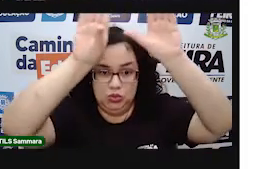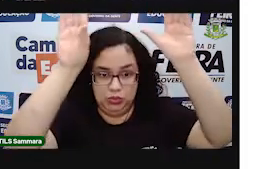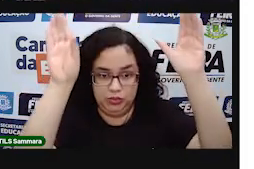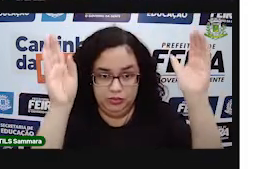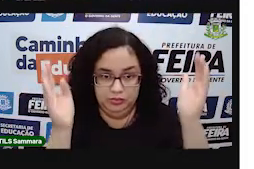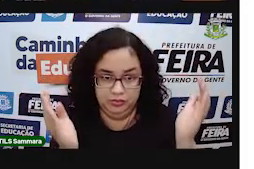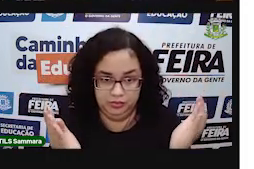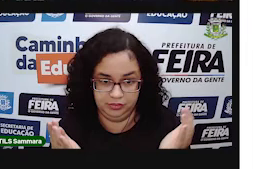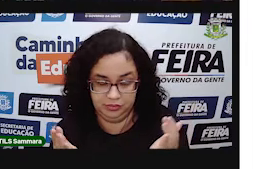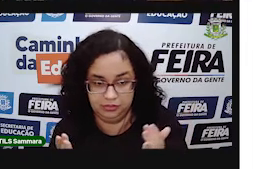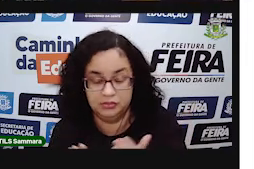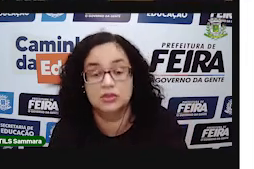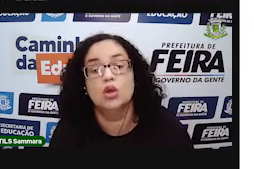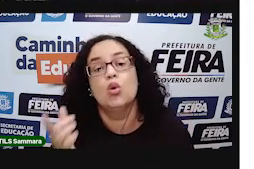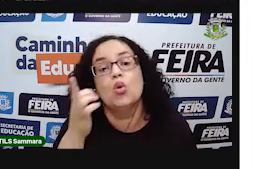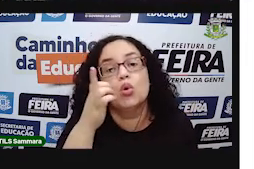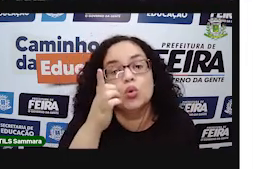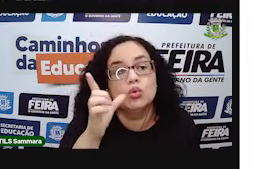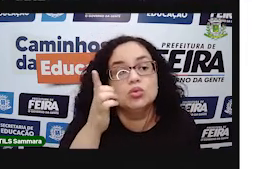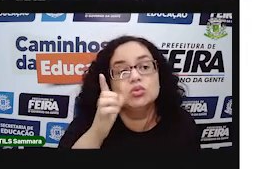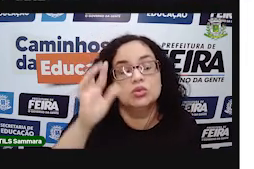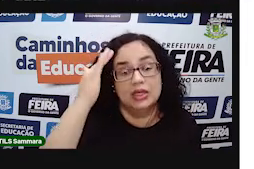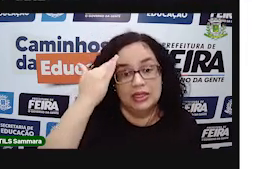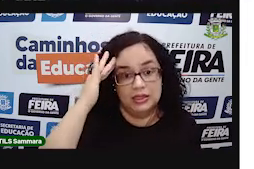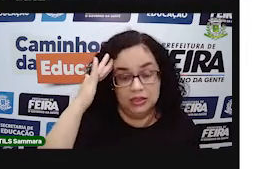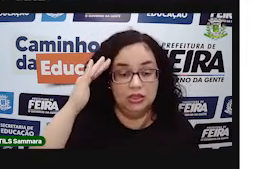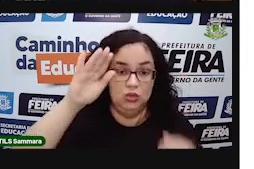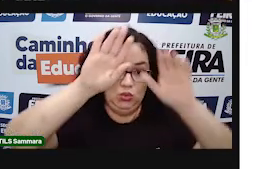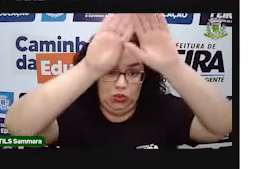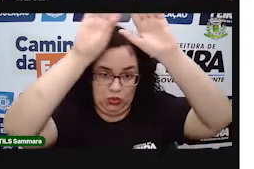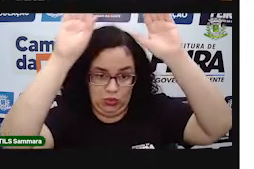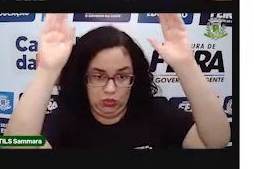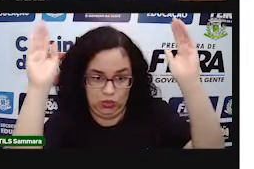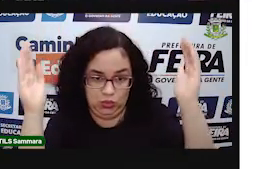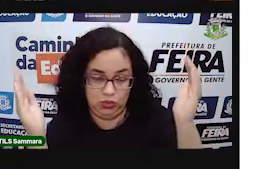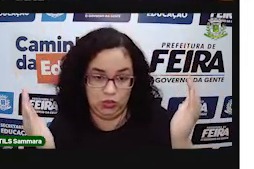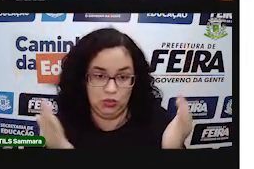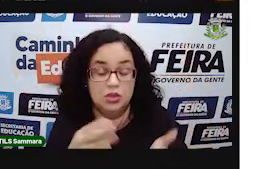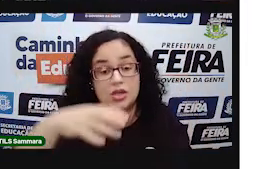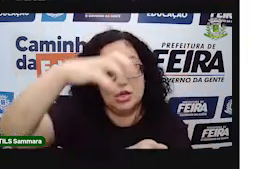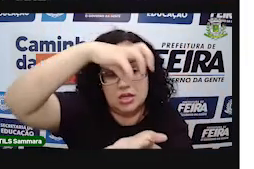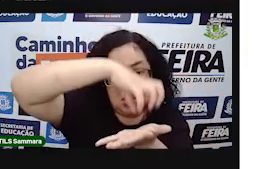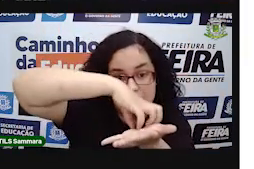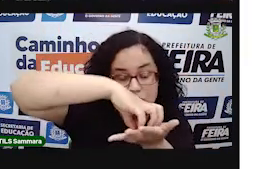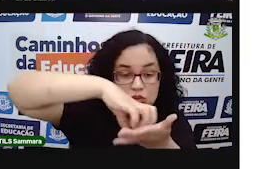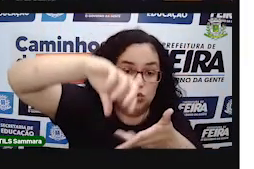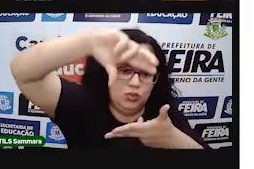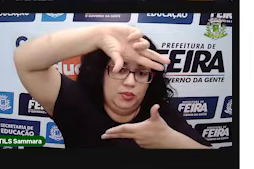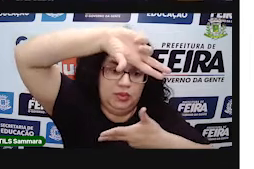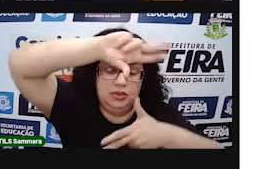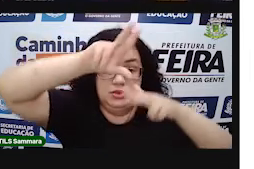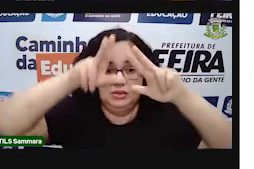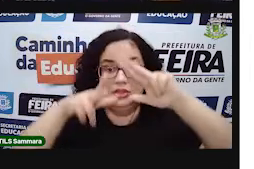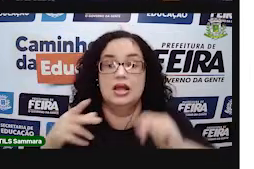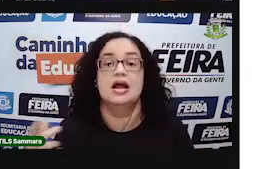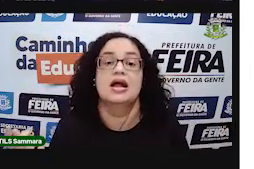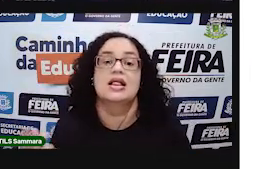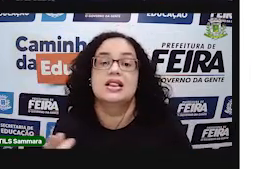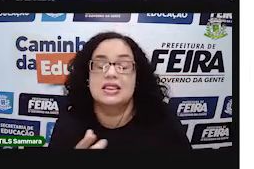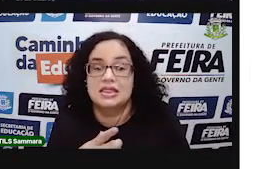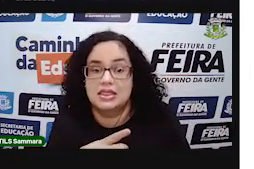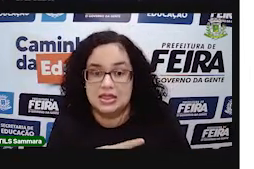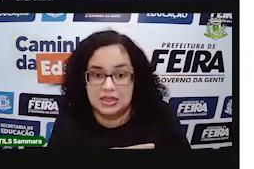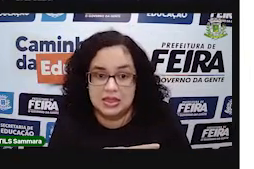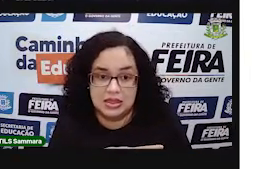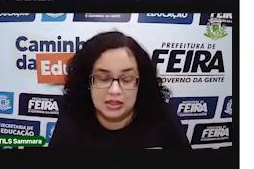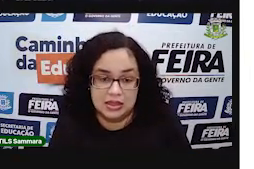redondo. Então, conseguiu entender o que é corpo redondo? É o sólido geométrico que vai ter pelo menos uma